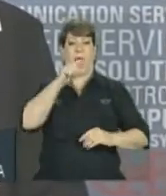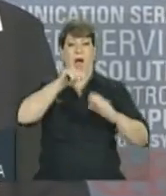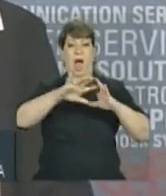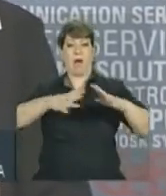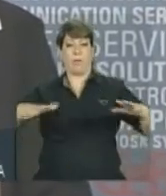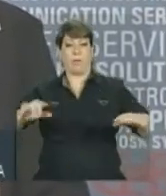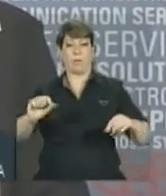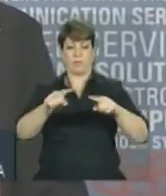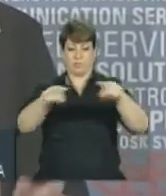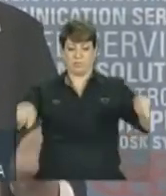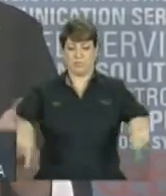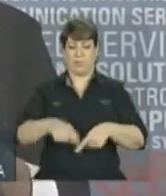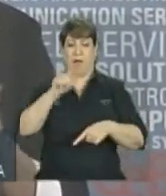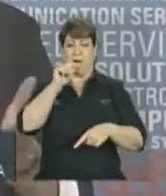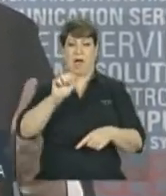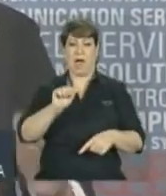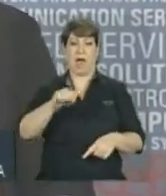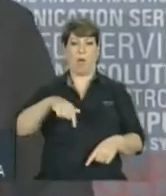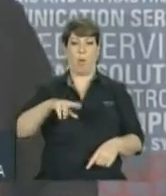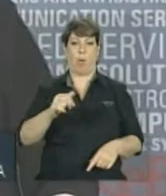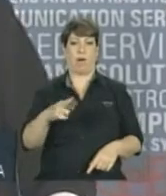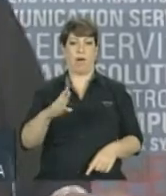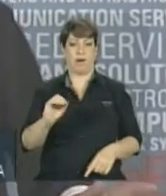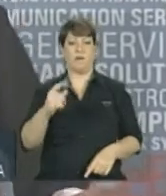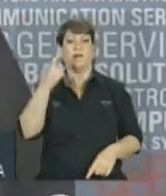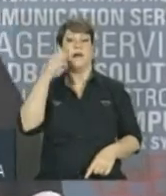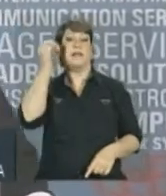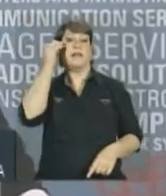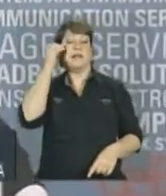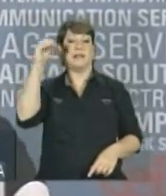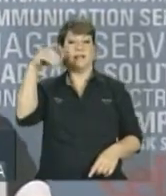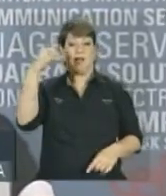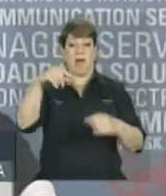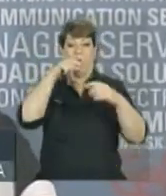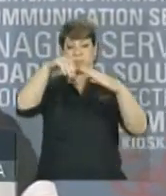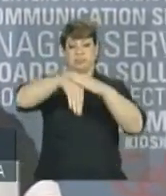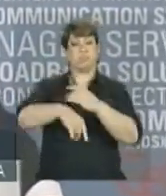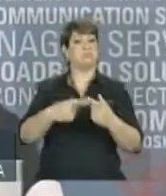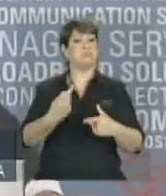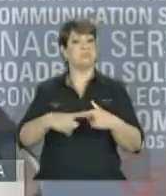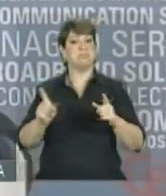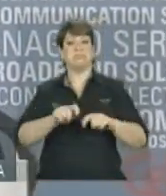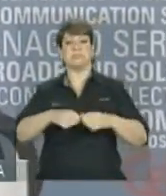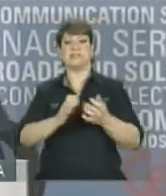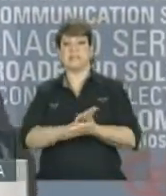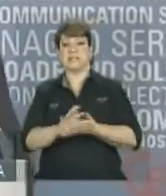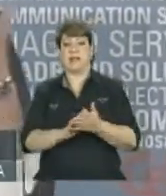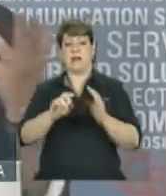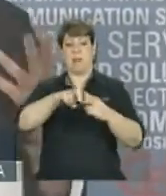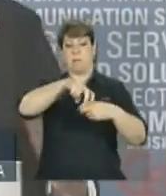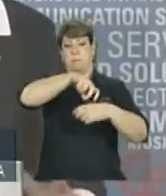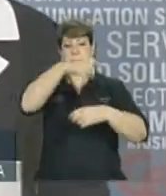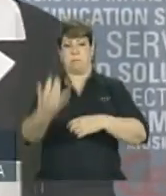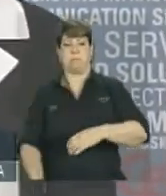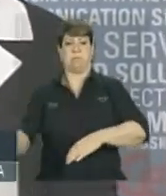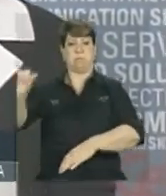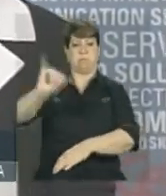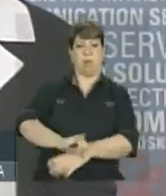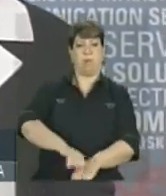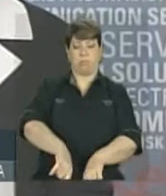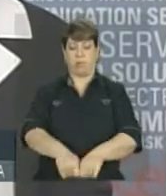o teste da água e também de cair no chão e não quebrar. Mas, para além dessas